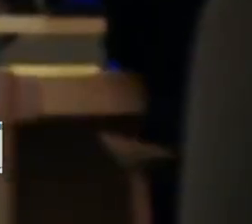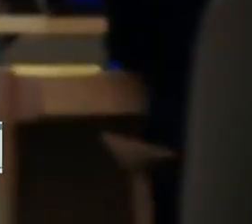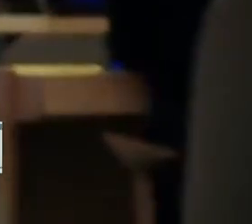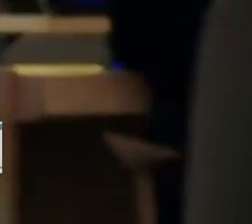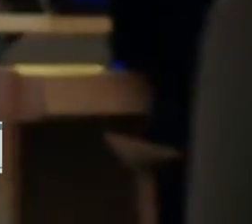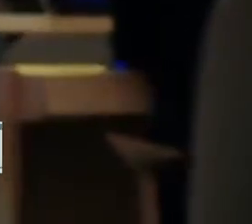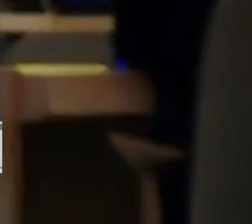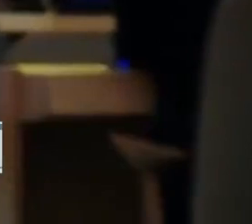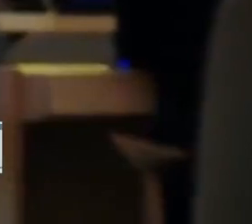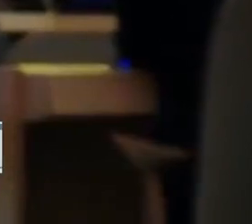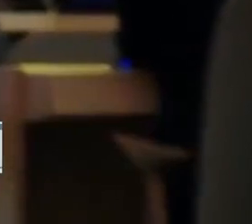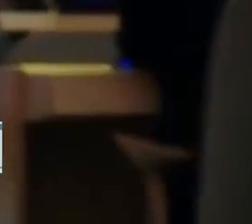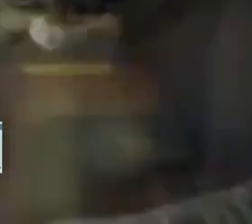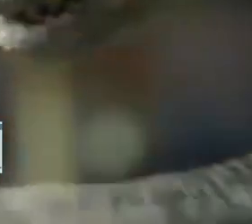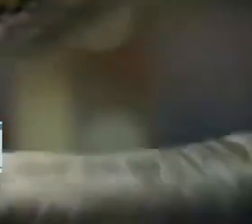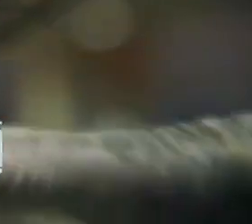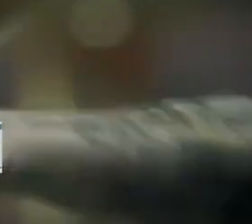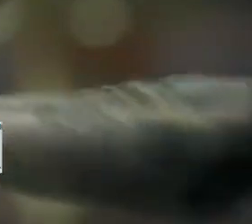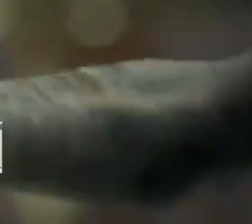Ok.